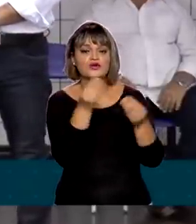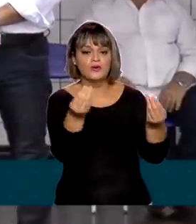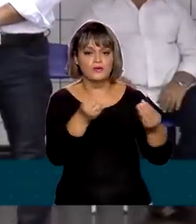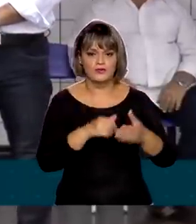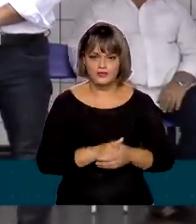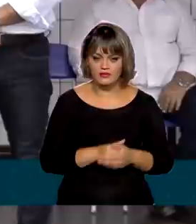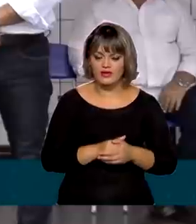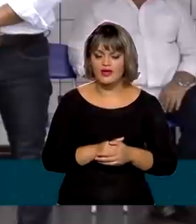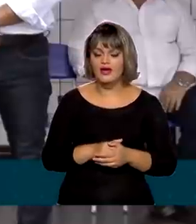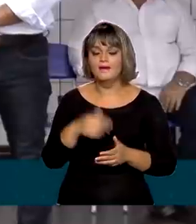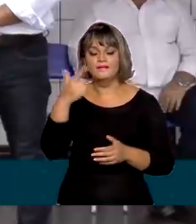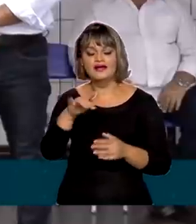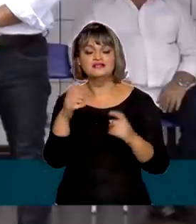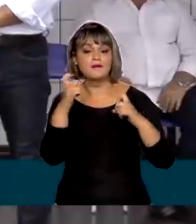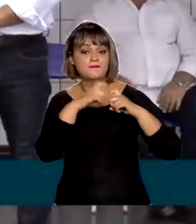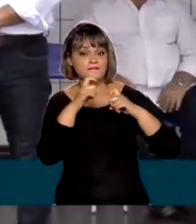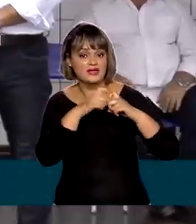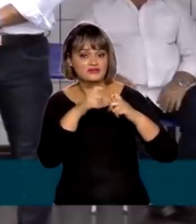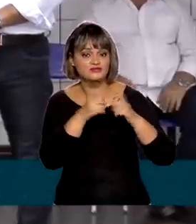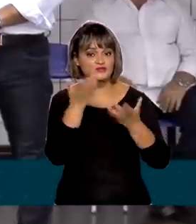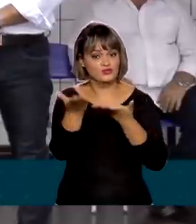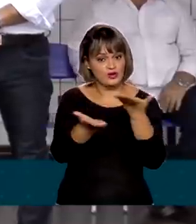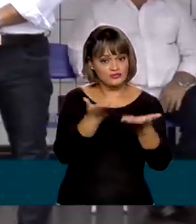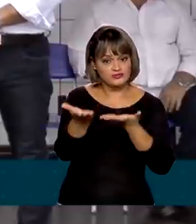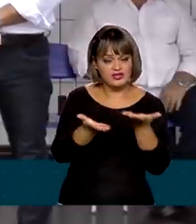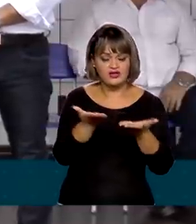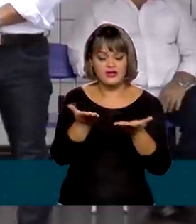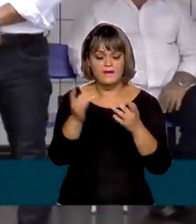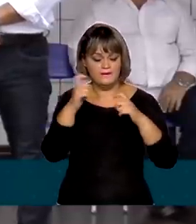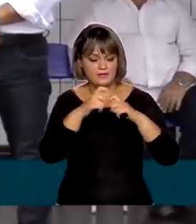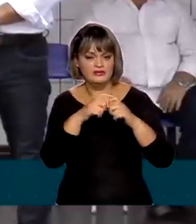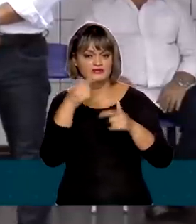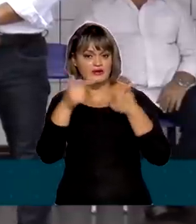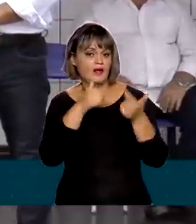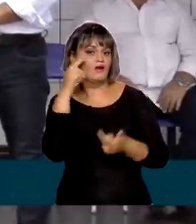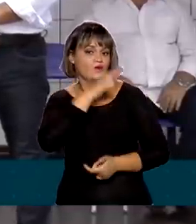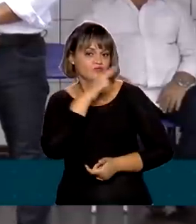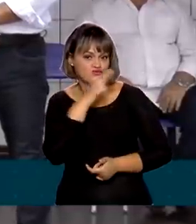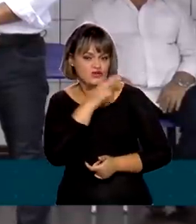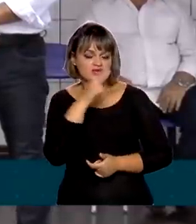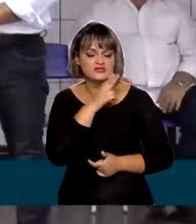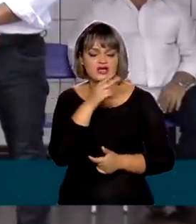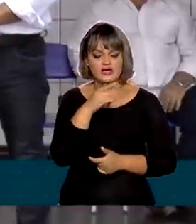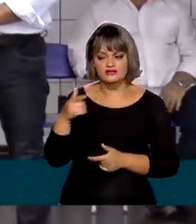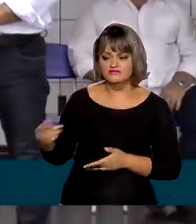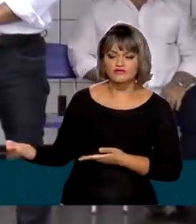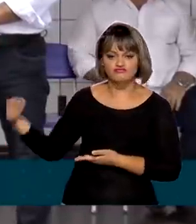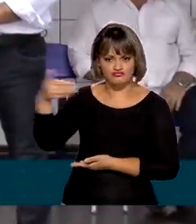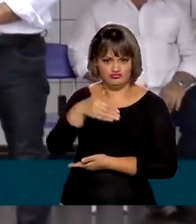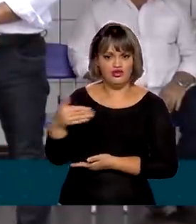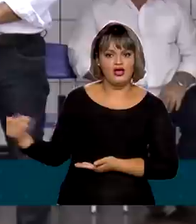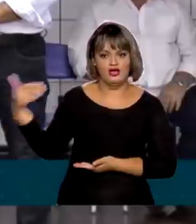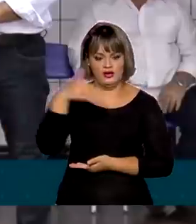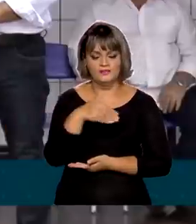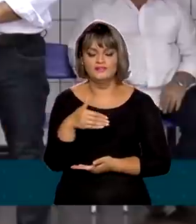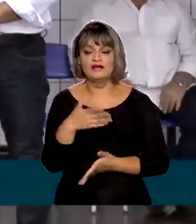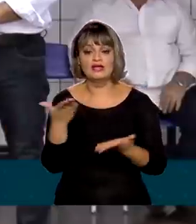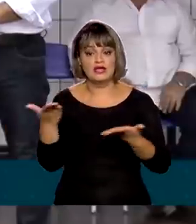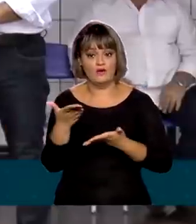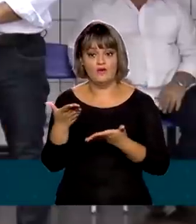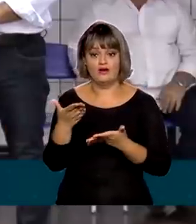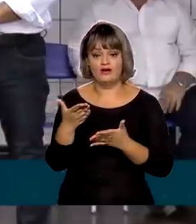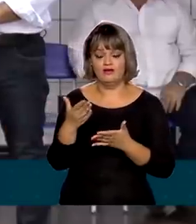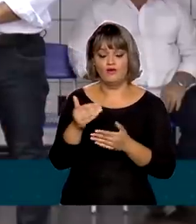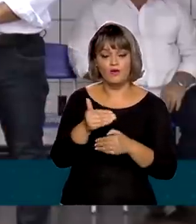médicos, médicos da Força Nacional, que são médicos emergencistas. Eles vão começar a chegar e agora no começo do ano,